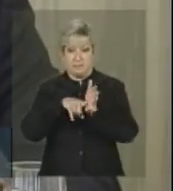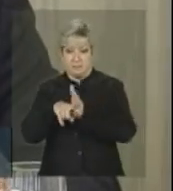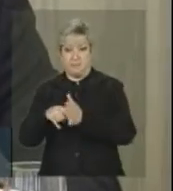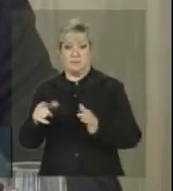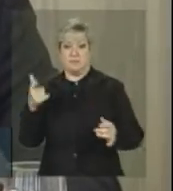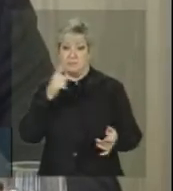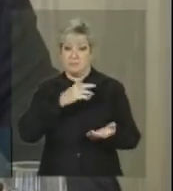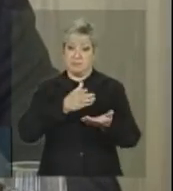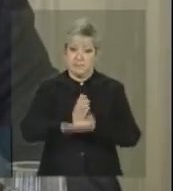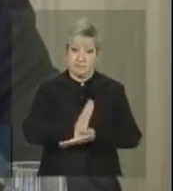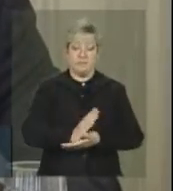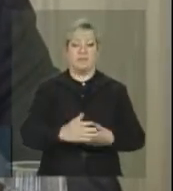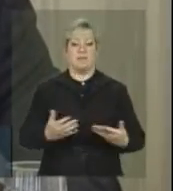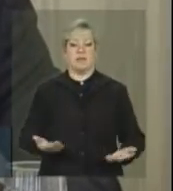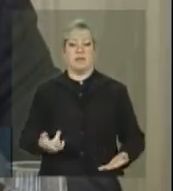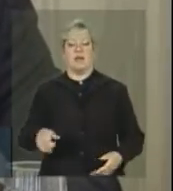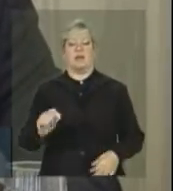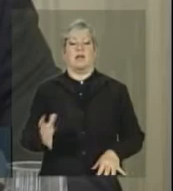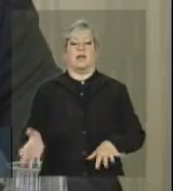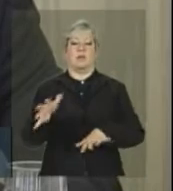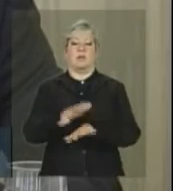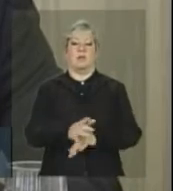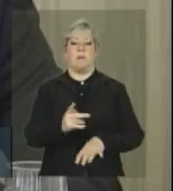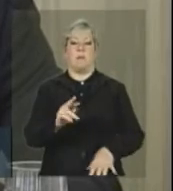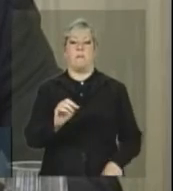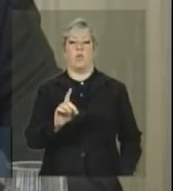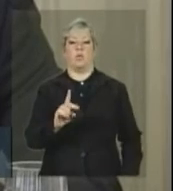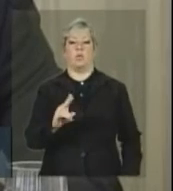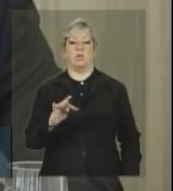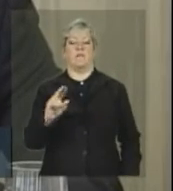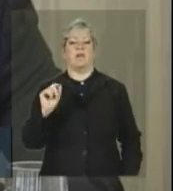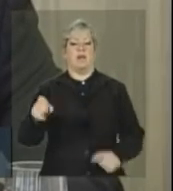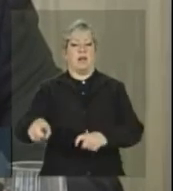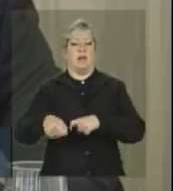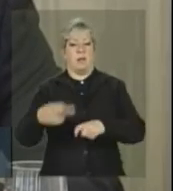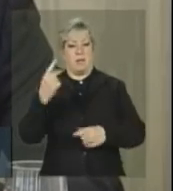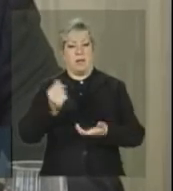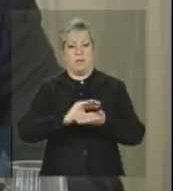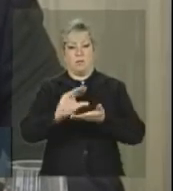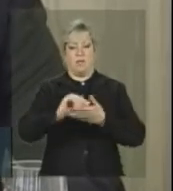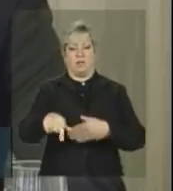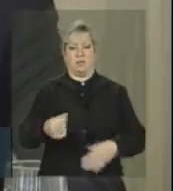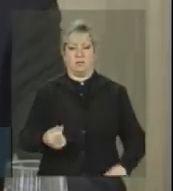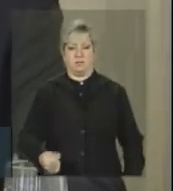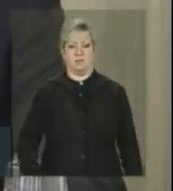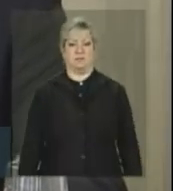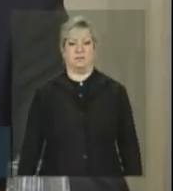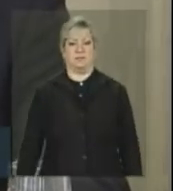mas há critérios técnicos de inclusão produtiva agrícola para a destinação do fomento.